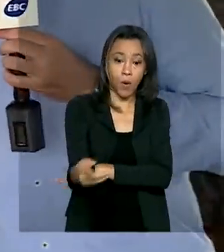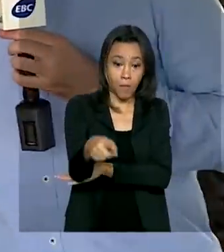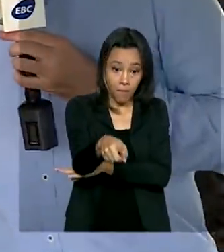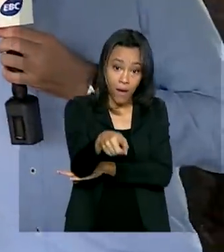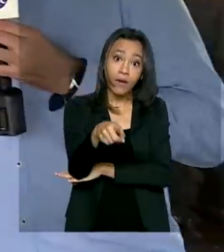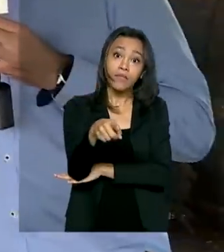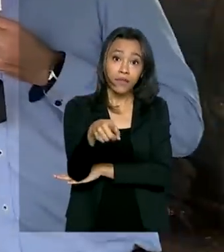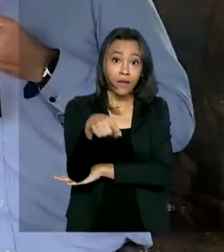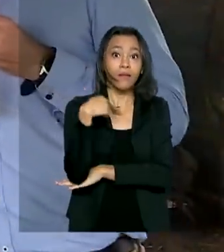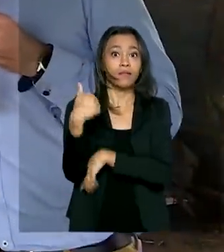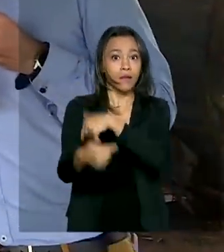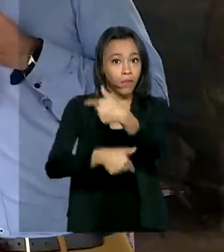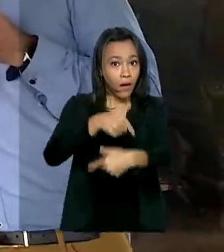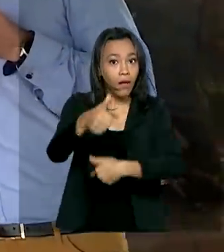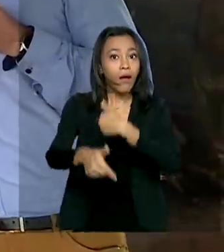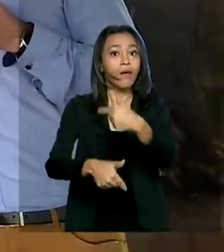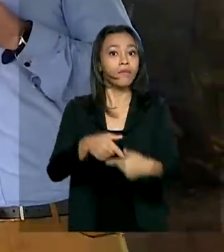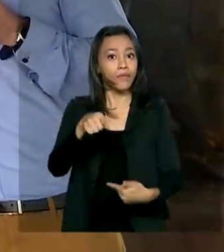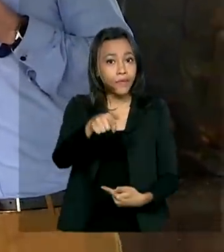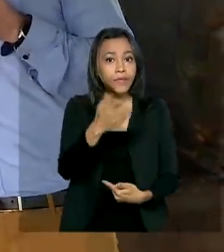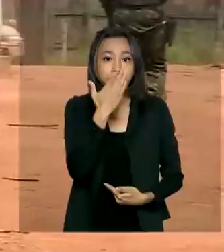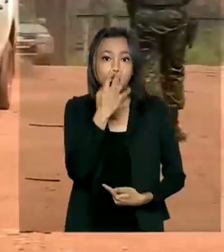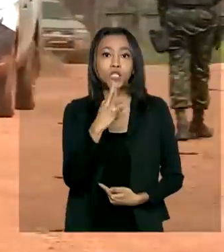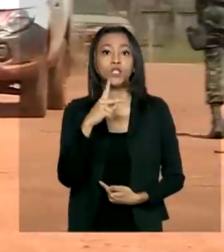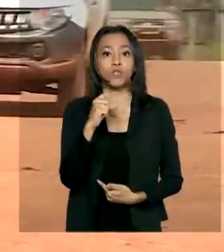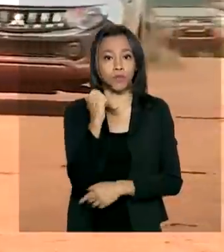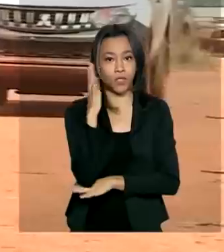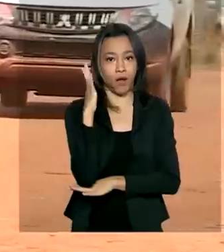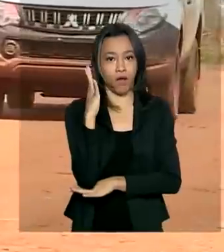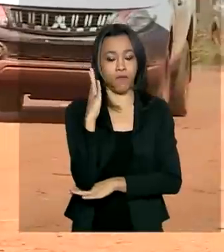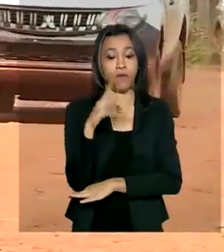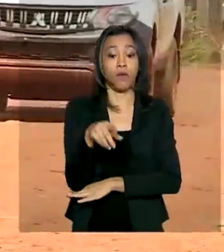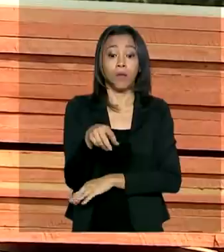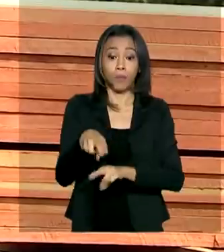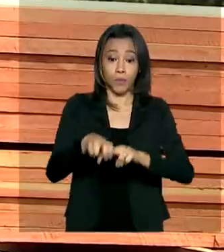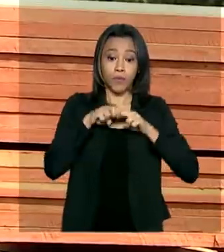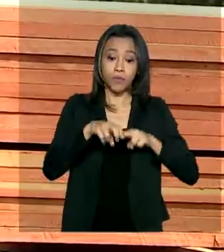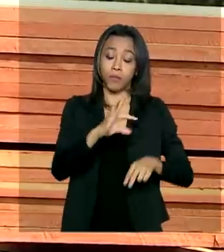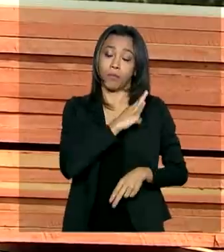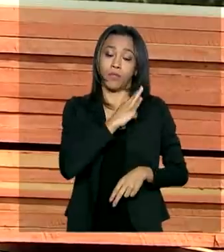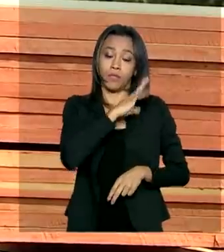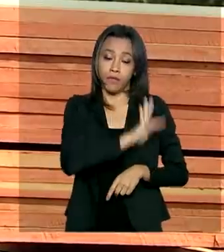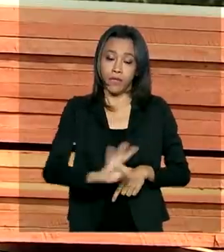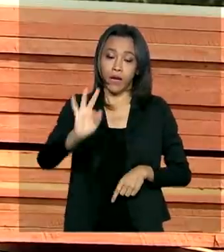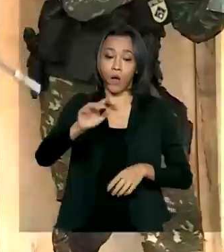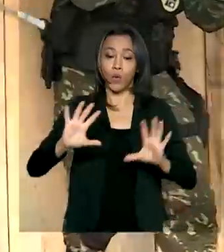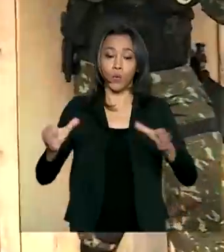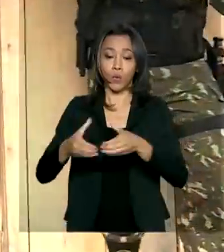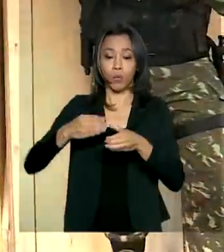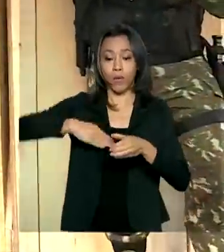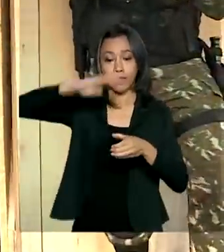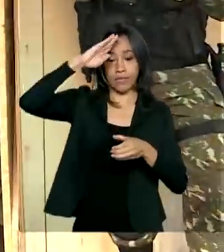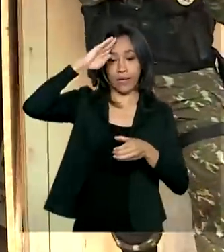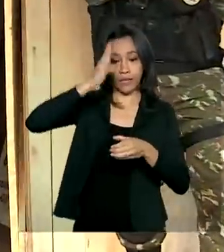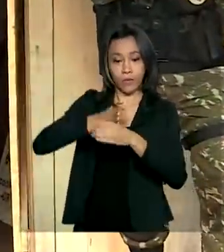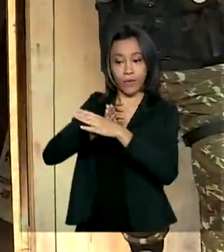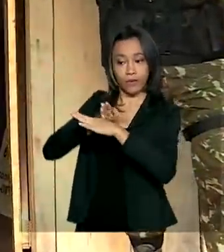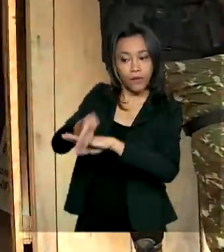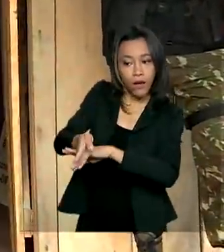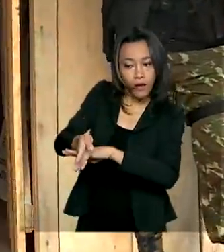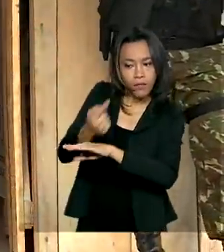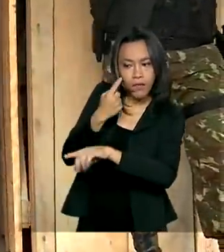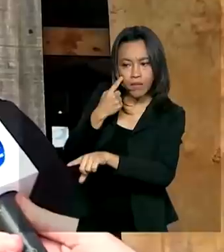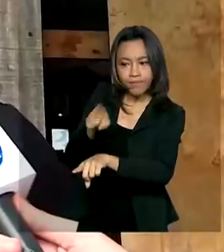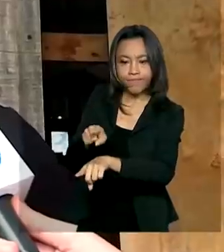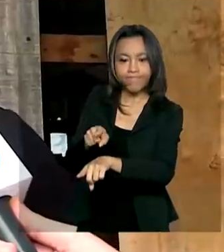legal, eles trabalhavam com esse tipo de árvore. É por isso que a Polícia Federal e o Exército vieram até aqui para fazer a autuação